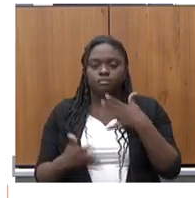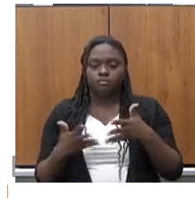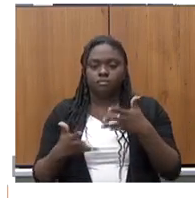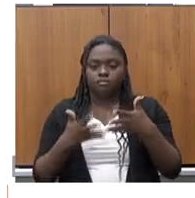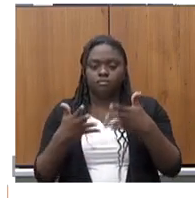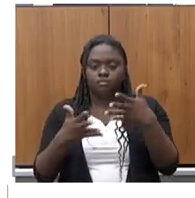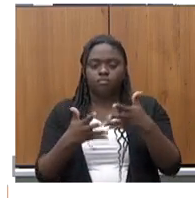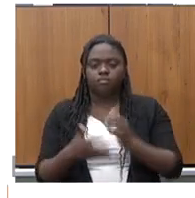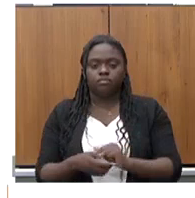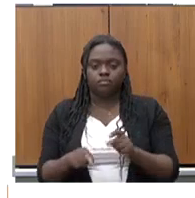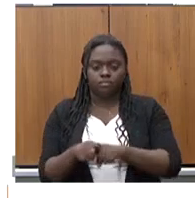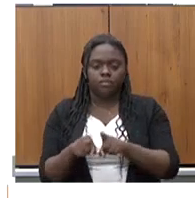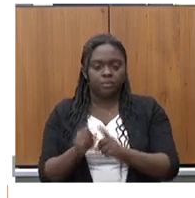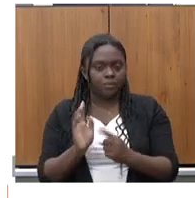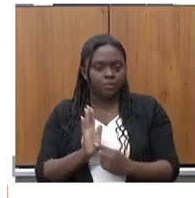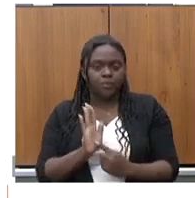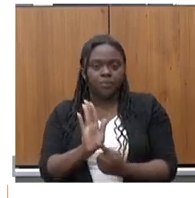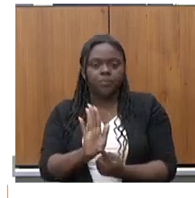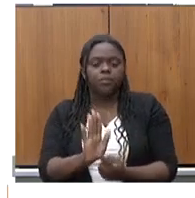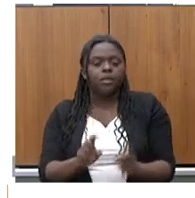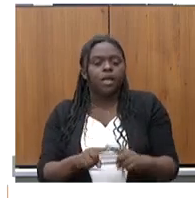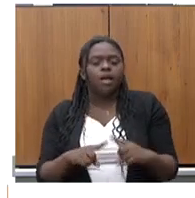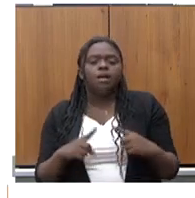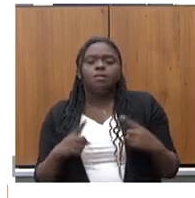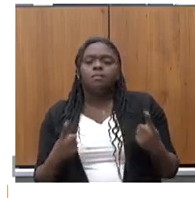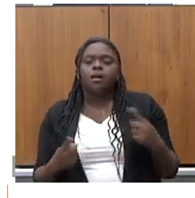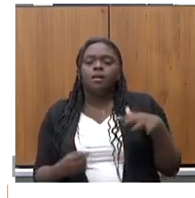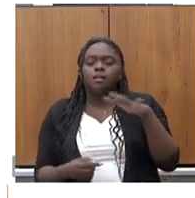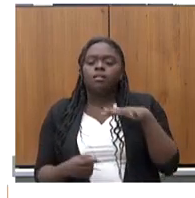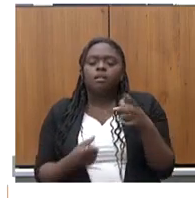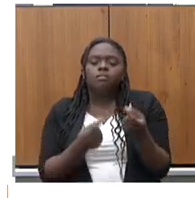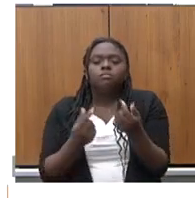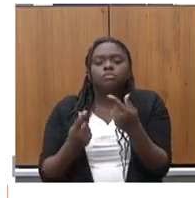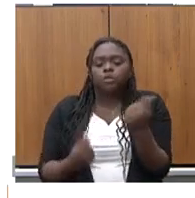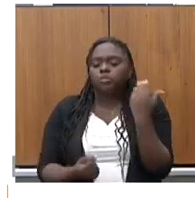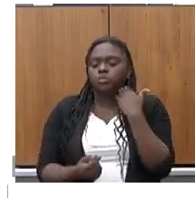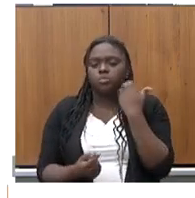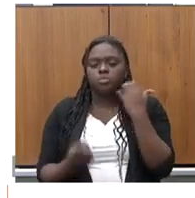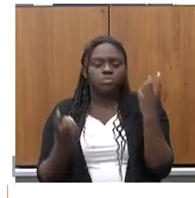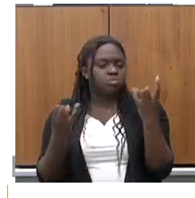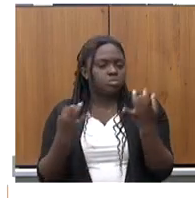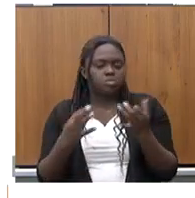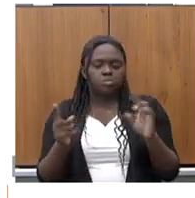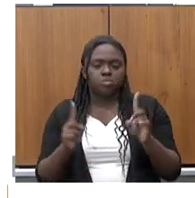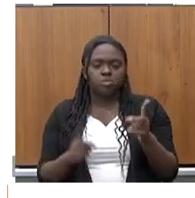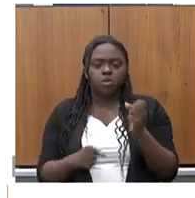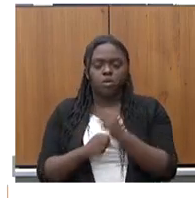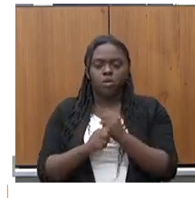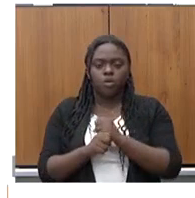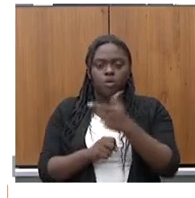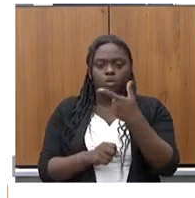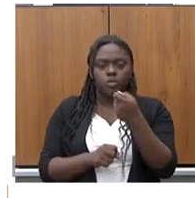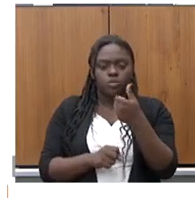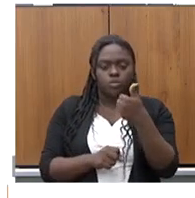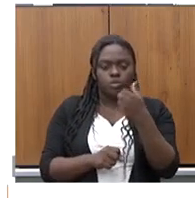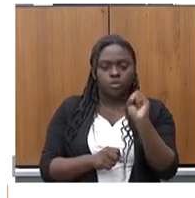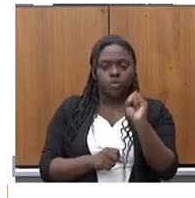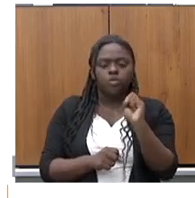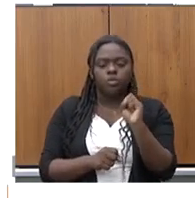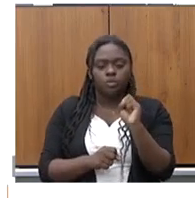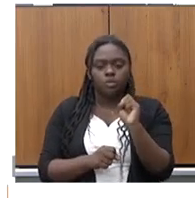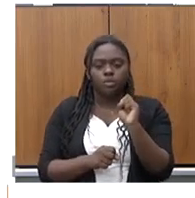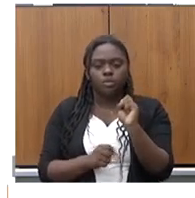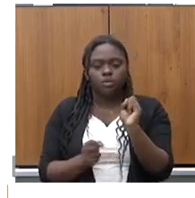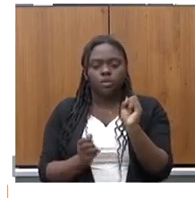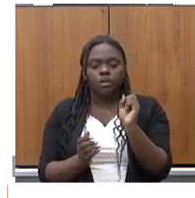desta apresentação. Mas na atração de investimentos, eu não me canso de dizer, de 2018, nos últimos 20 anos,